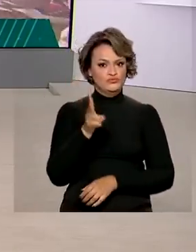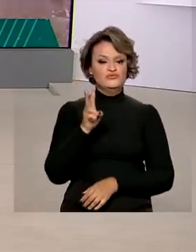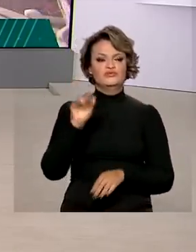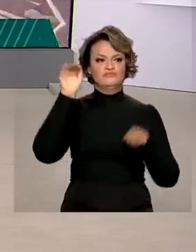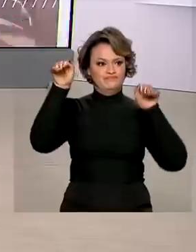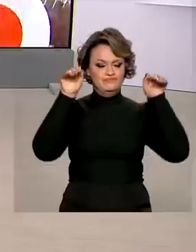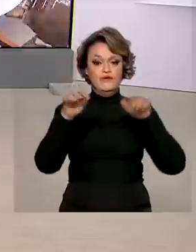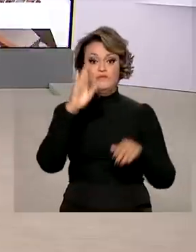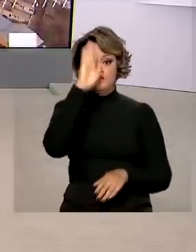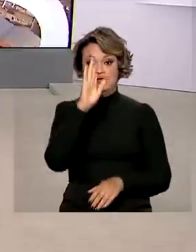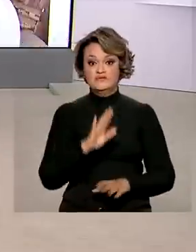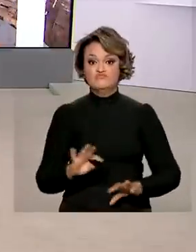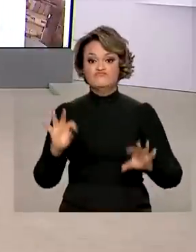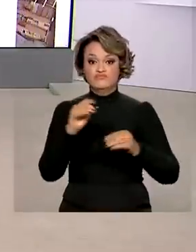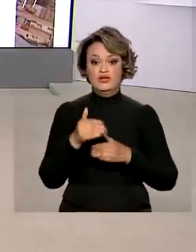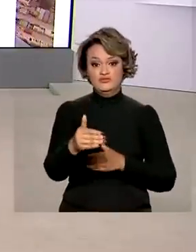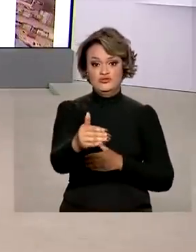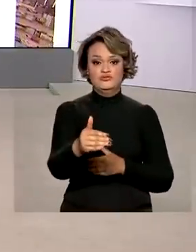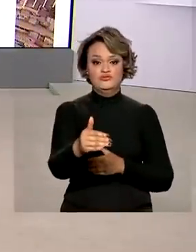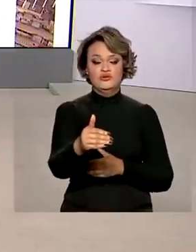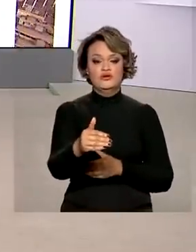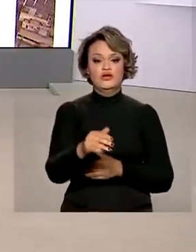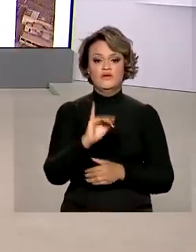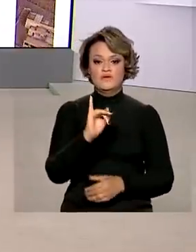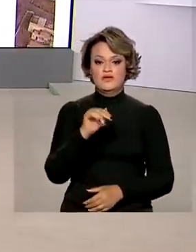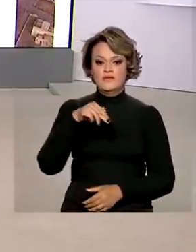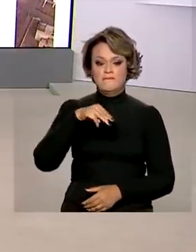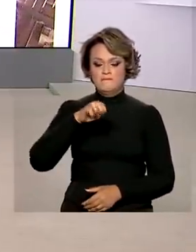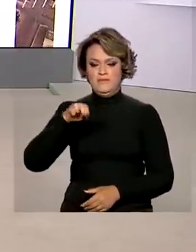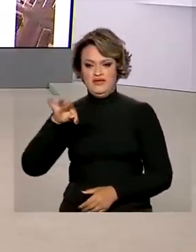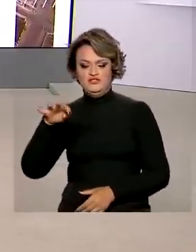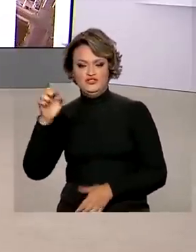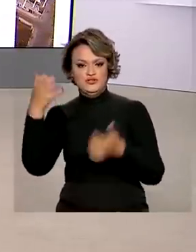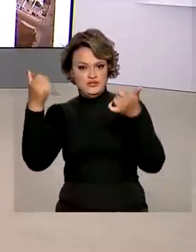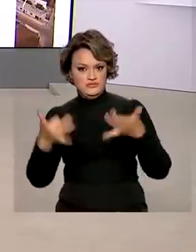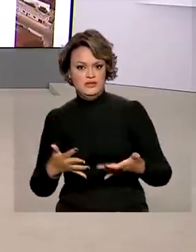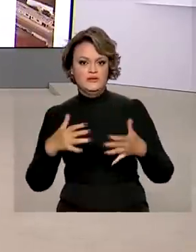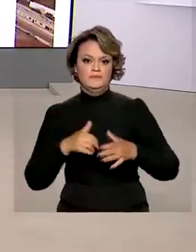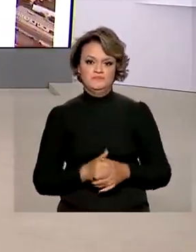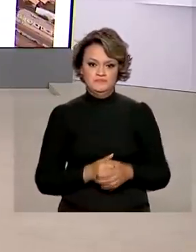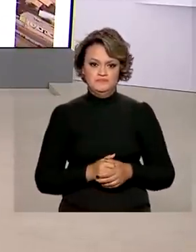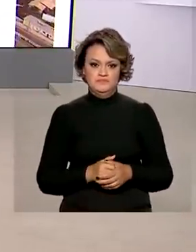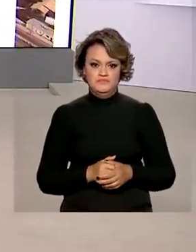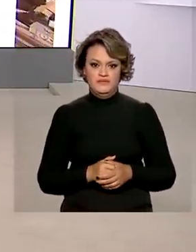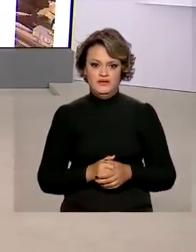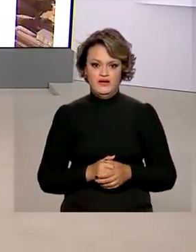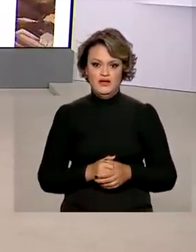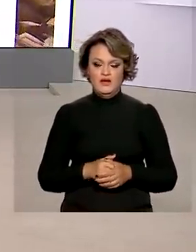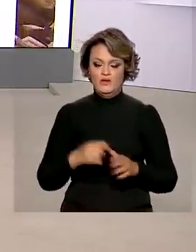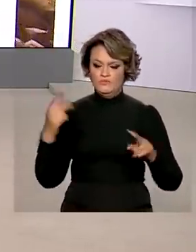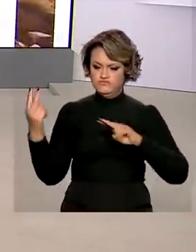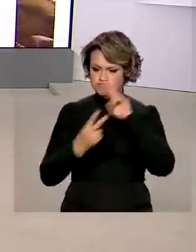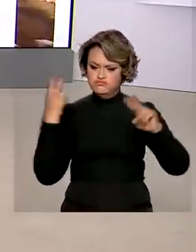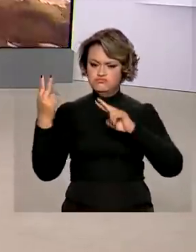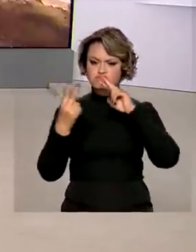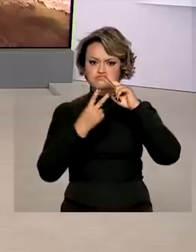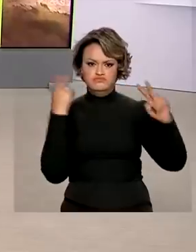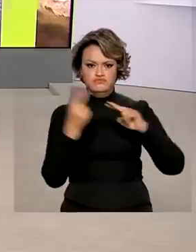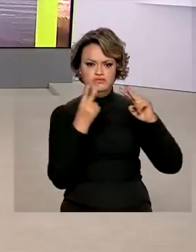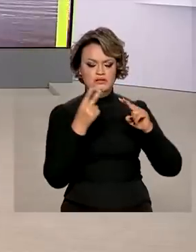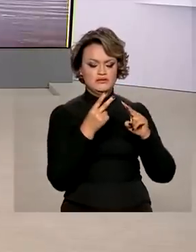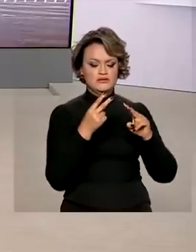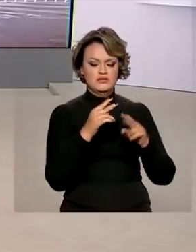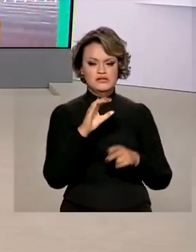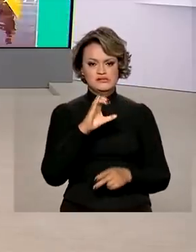grande parte do país nos próximos dias, segundo o IMET, o Instituto Nacional de Meteorologia. Já o ciclone subtropical está se